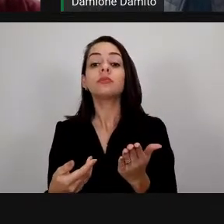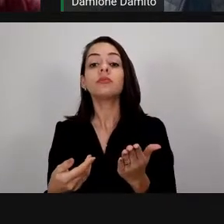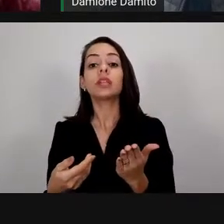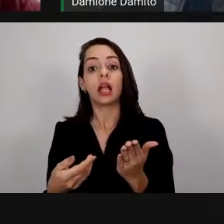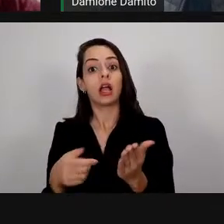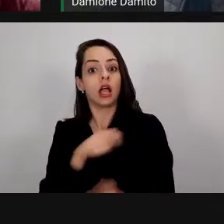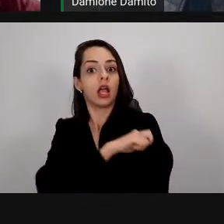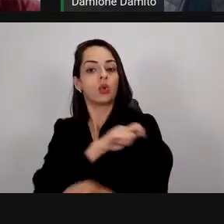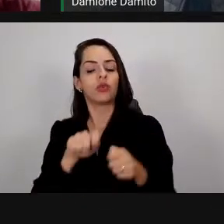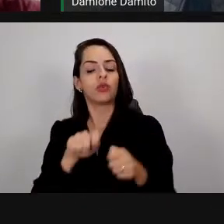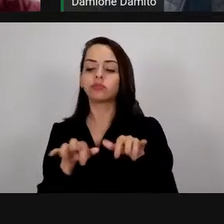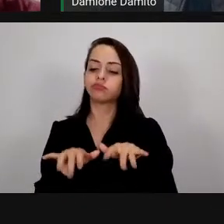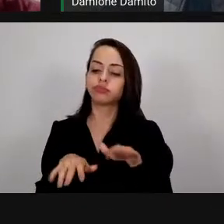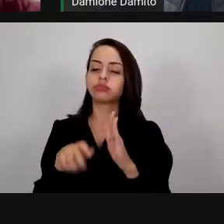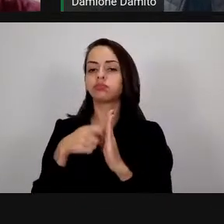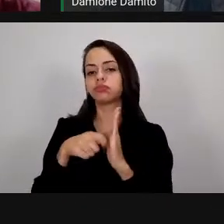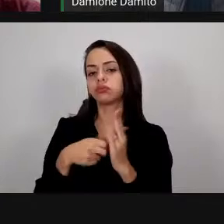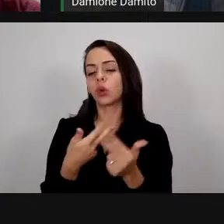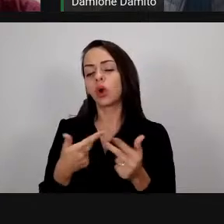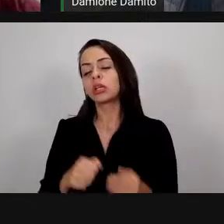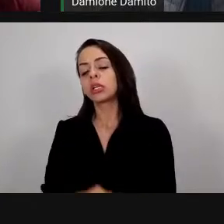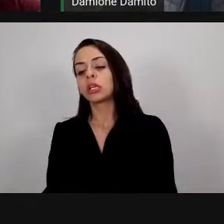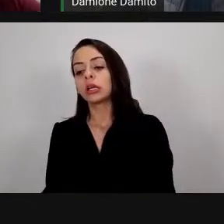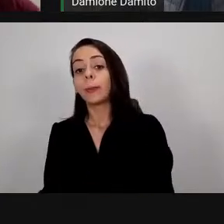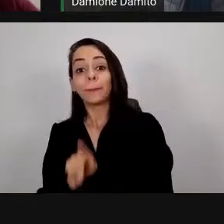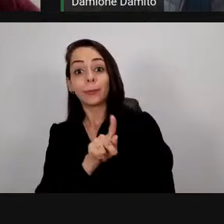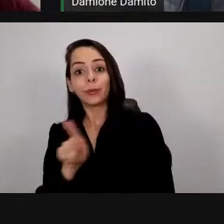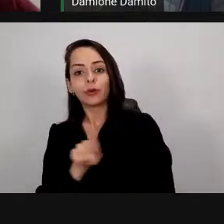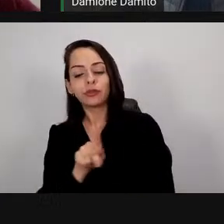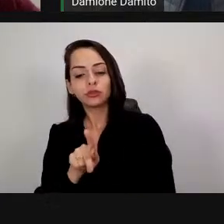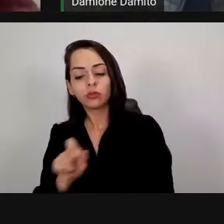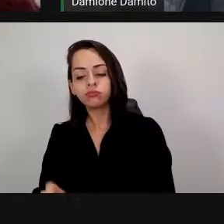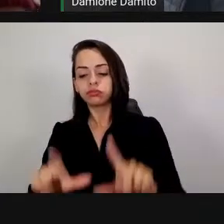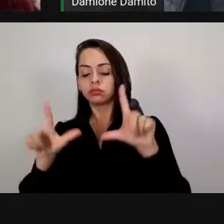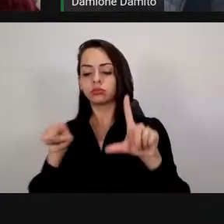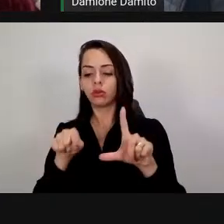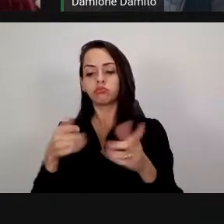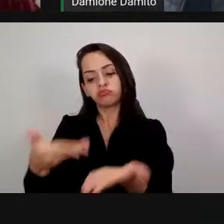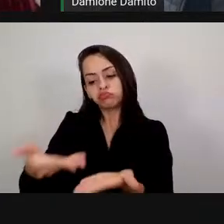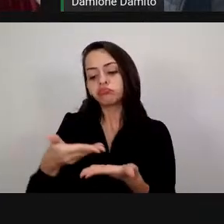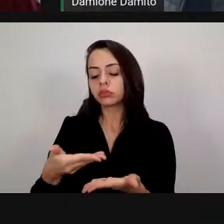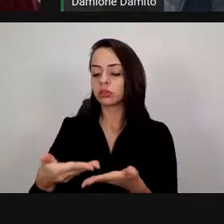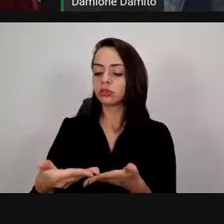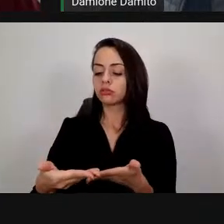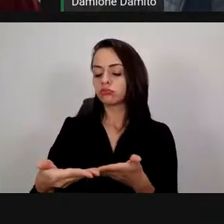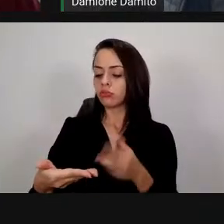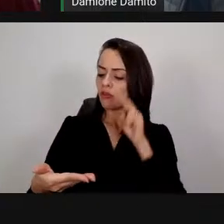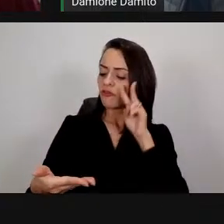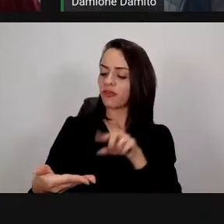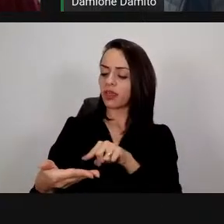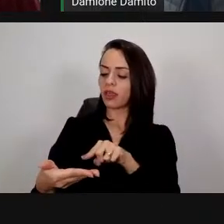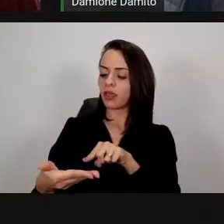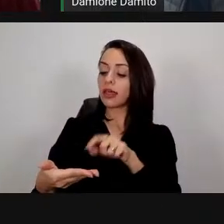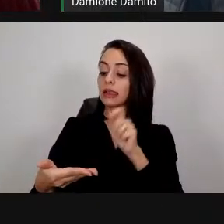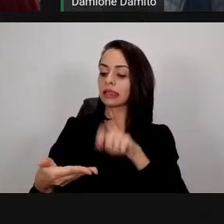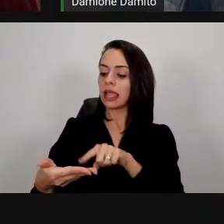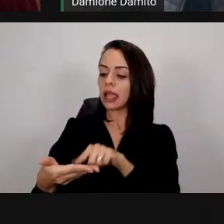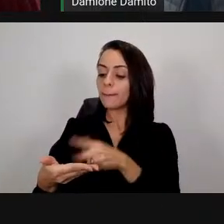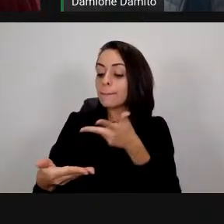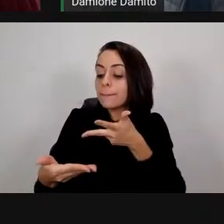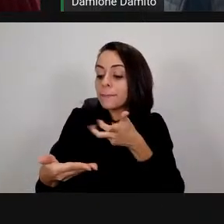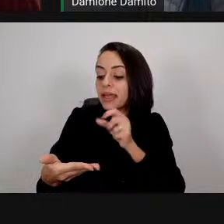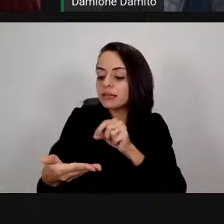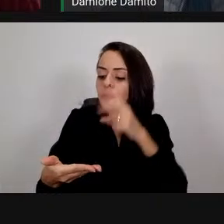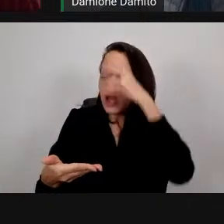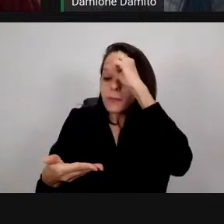aluno então quando a gente fala em avaliação a gente tem que primeiro desmistificar que avaliação é prova teste ou qualquer coisa nesse sentido abrir